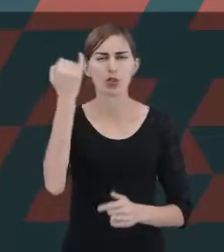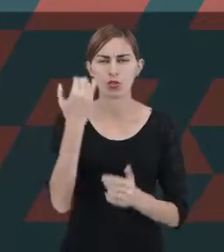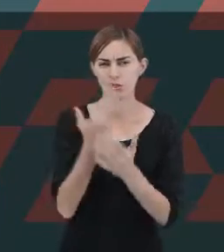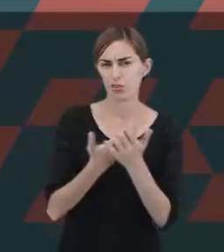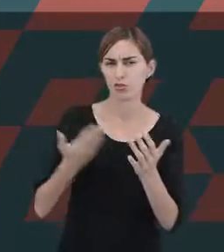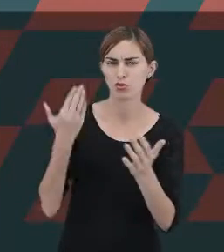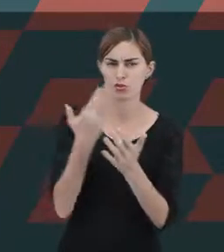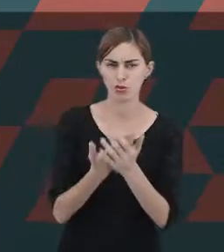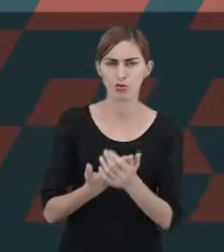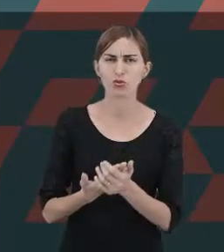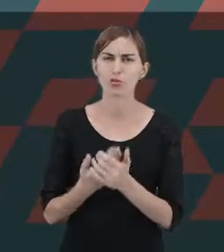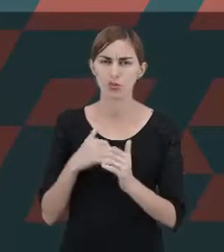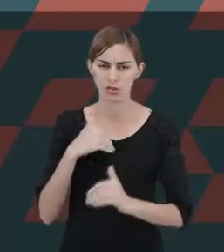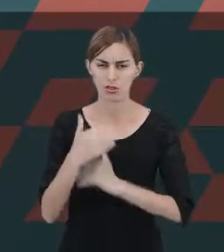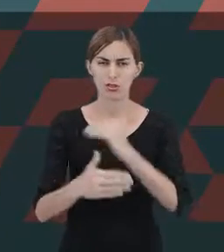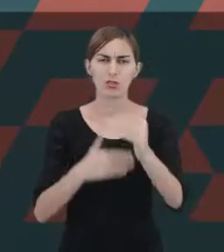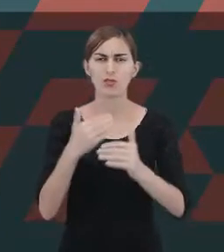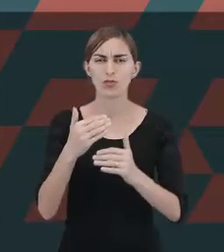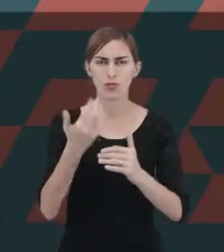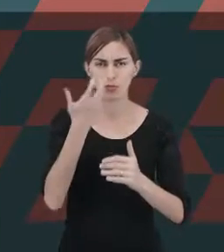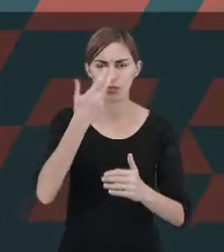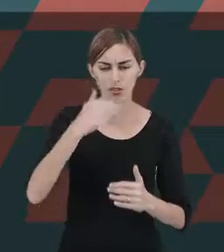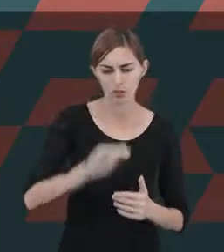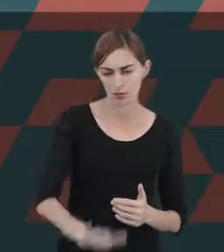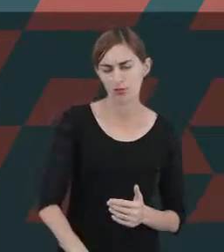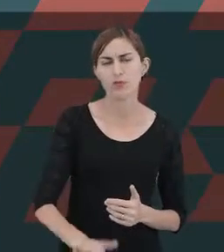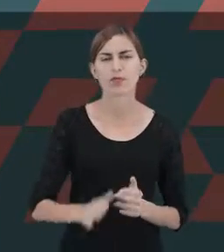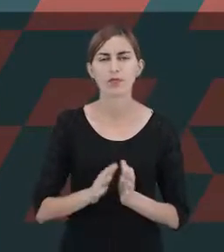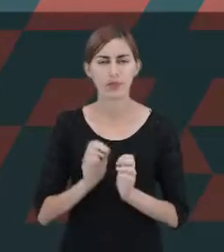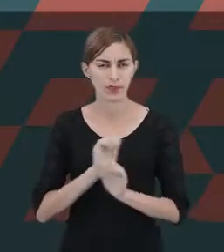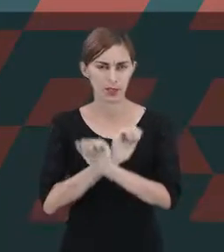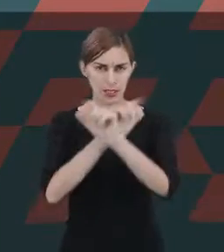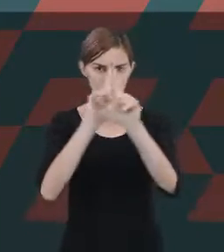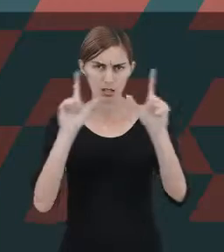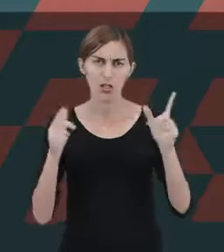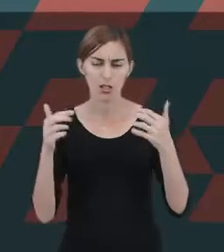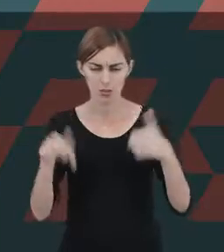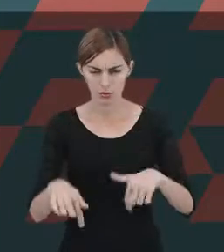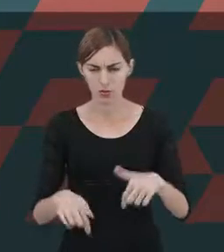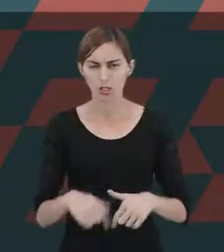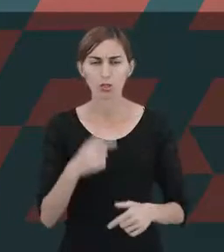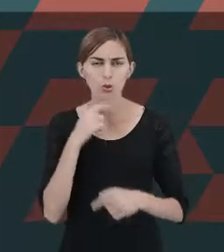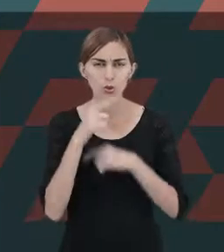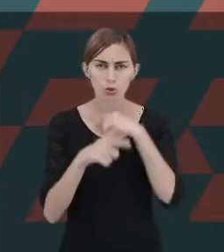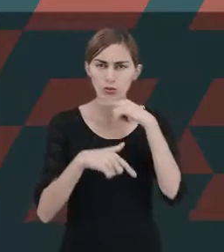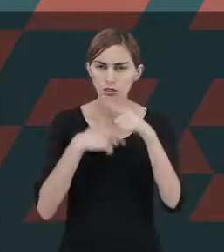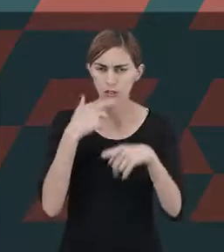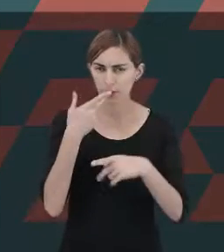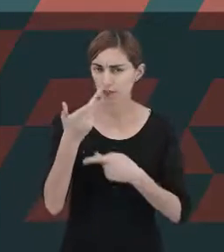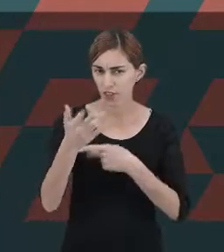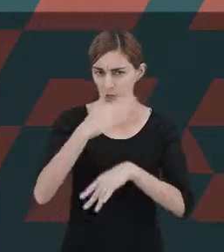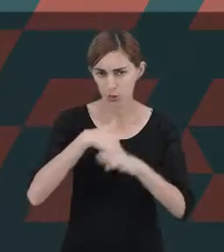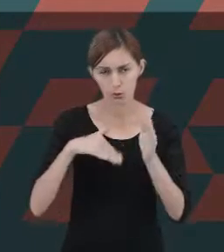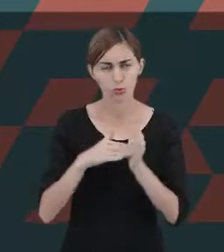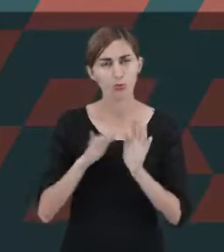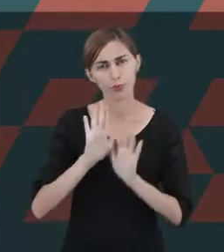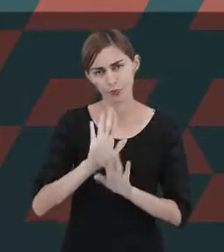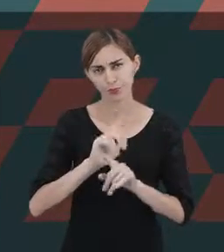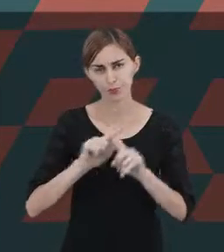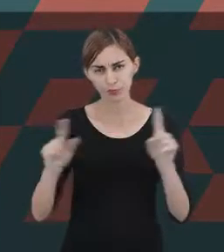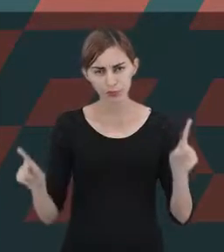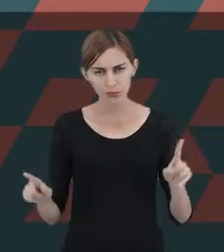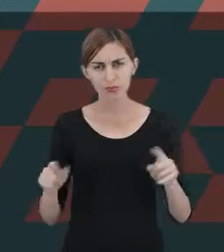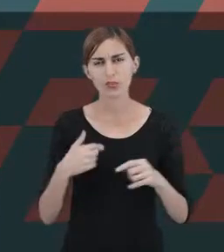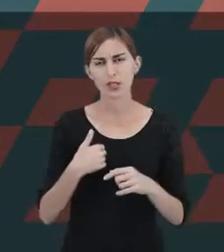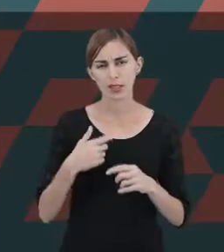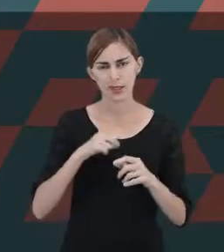para o desenvolvimento infantil. Claro que aqui a gente não vai conseguir falar sobre tudo, mas a gente vai tentar